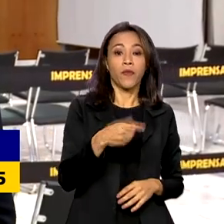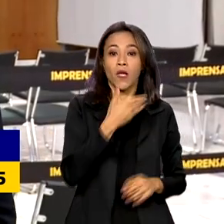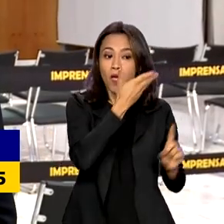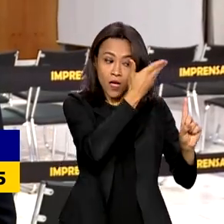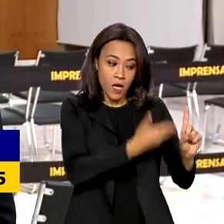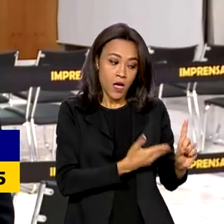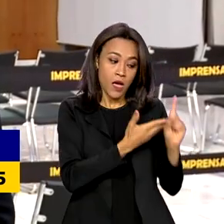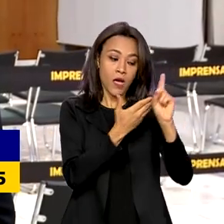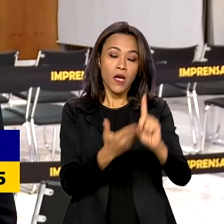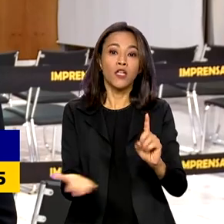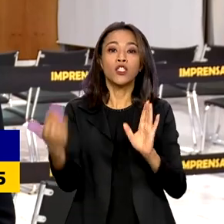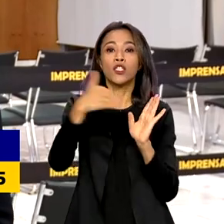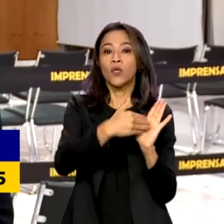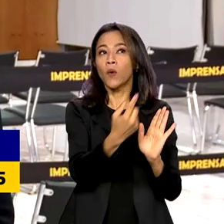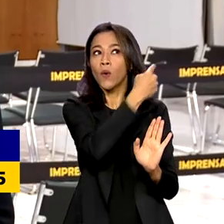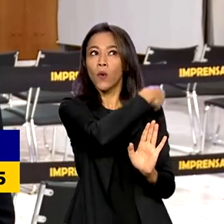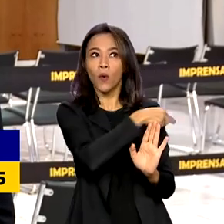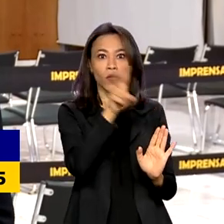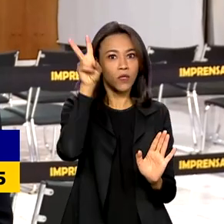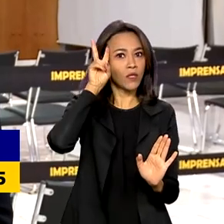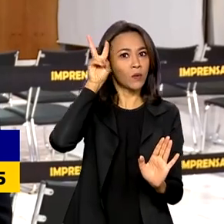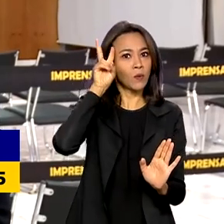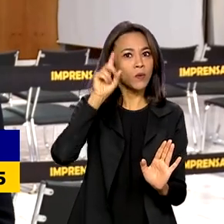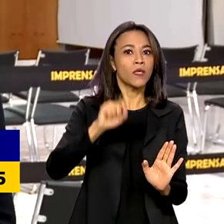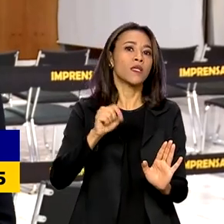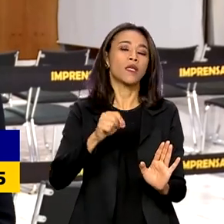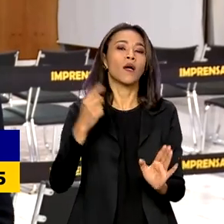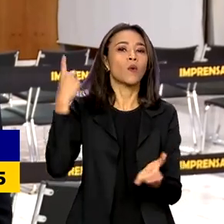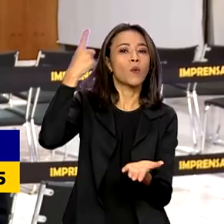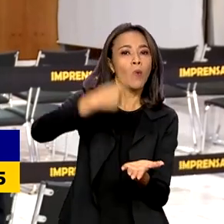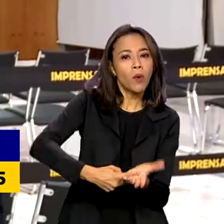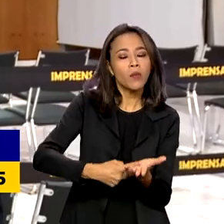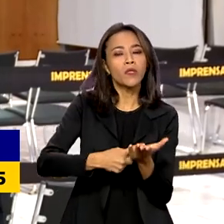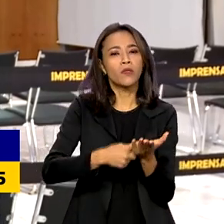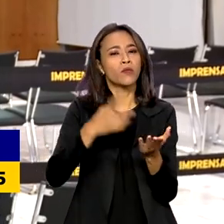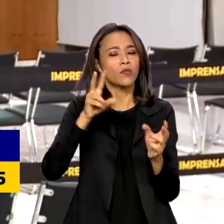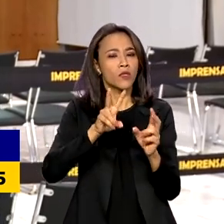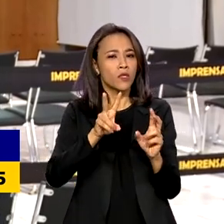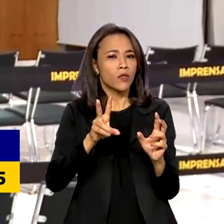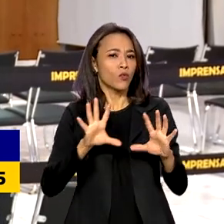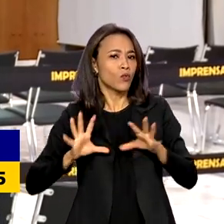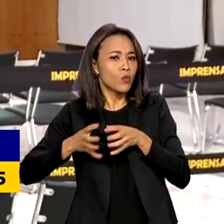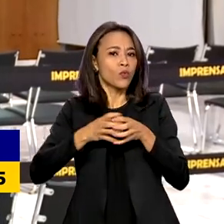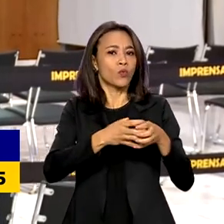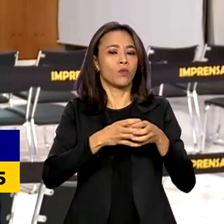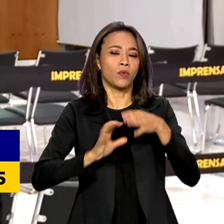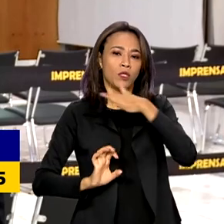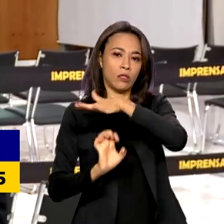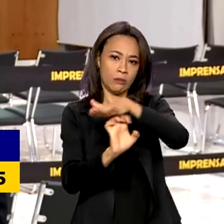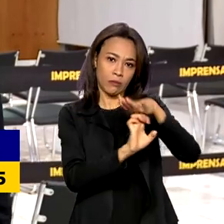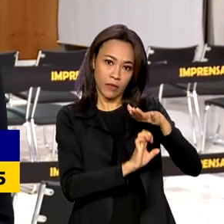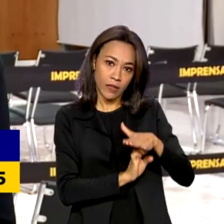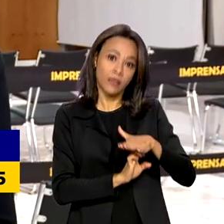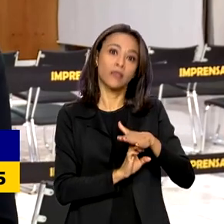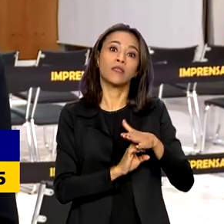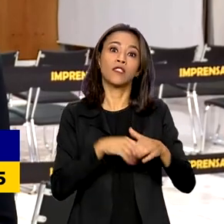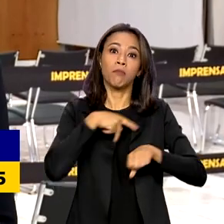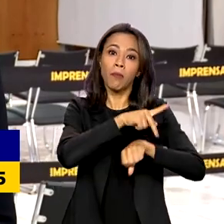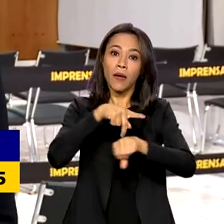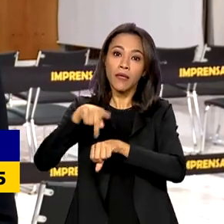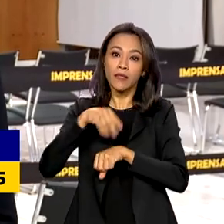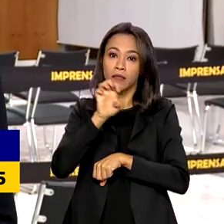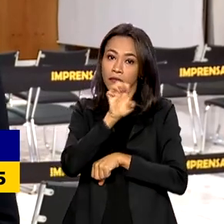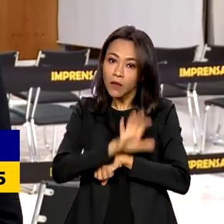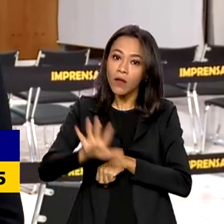-feira e está em missão comercial, acompanhado de uma comitiva de empresários do país europeu. Aqui no